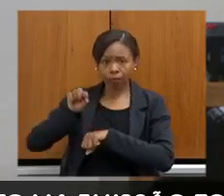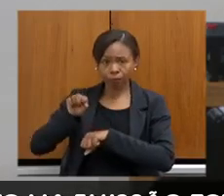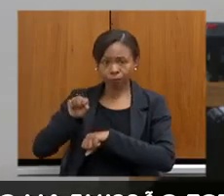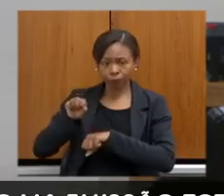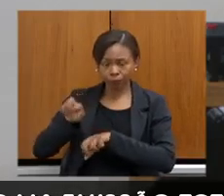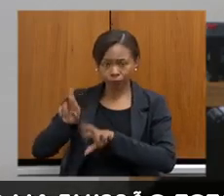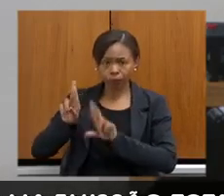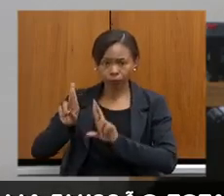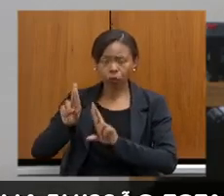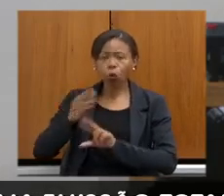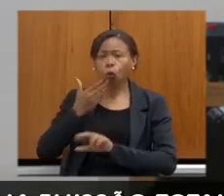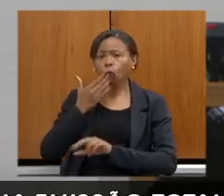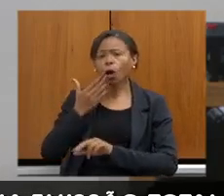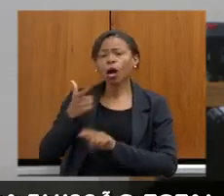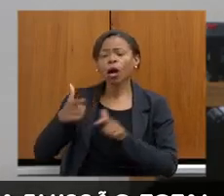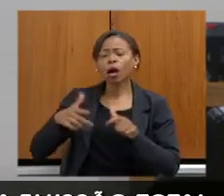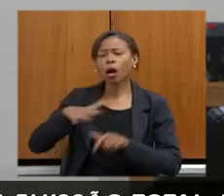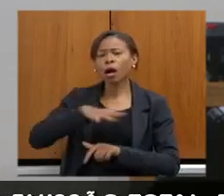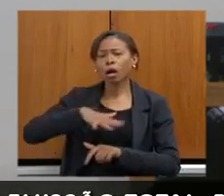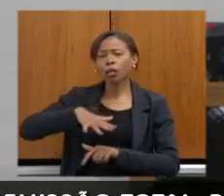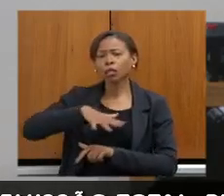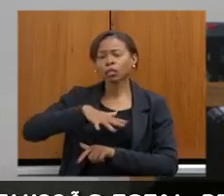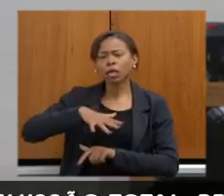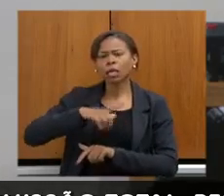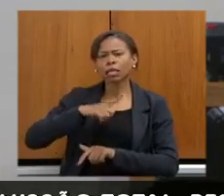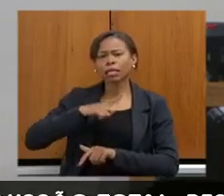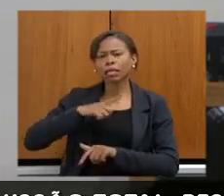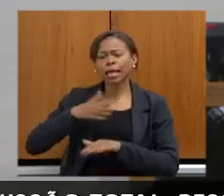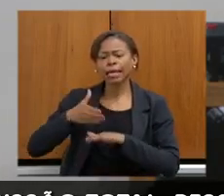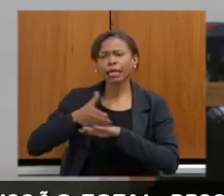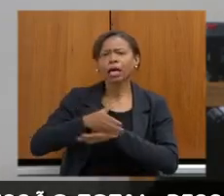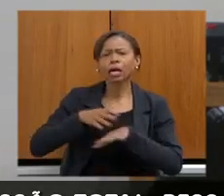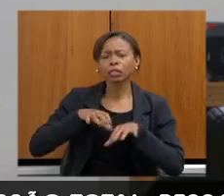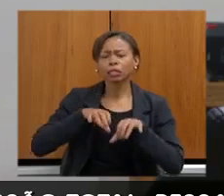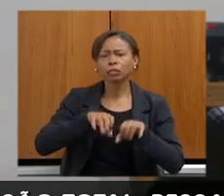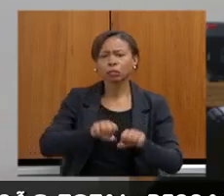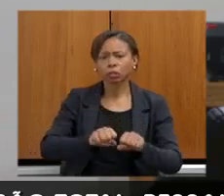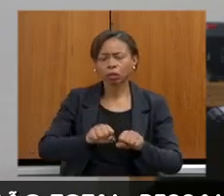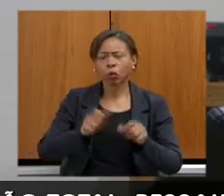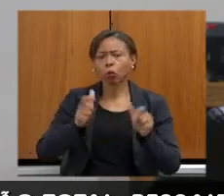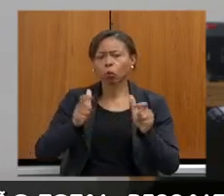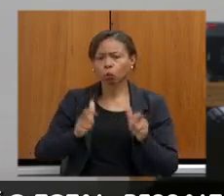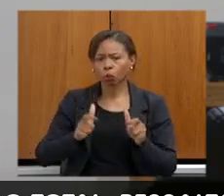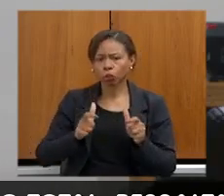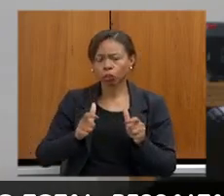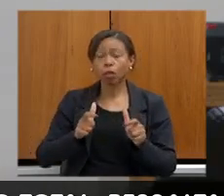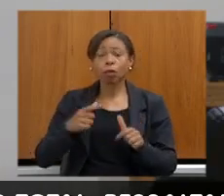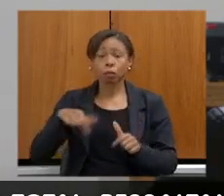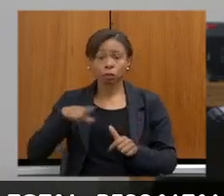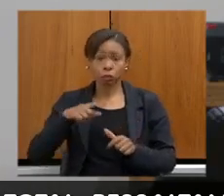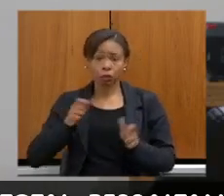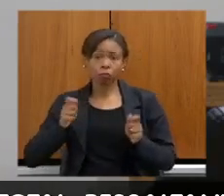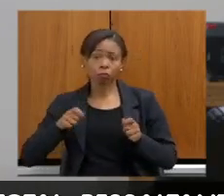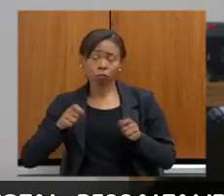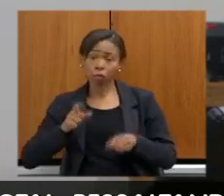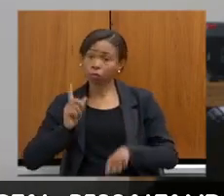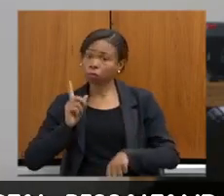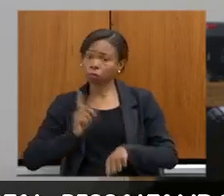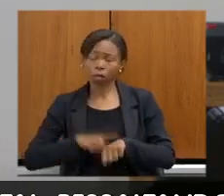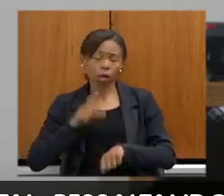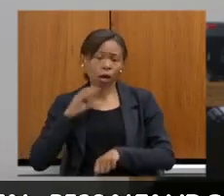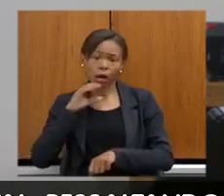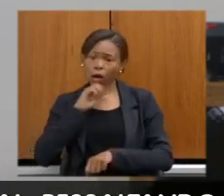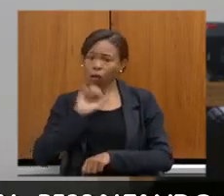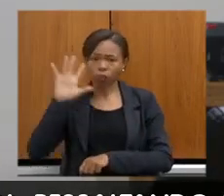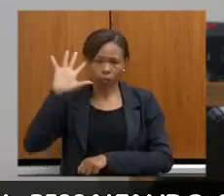são as áreas e onde está tendo essa intervenção para que a gente possa imediatamente tomar